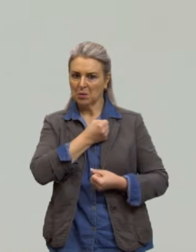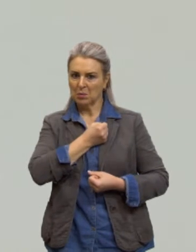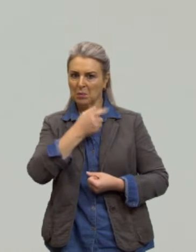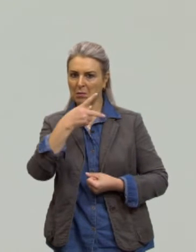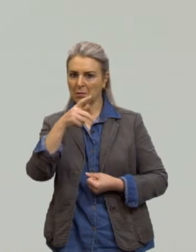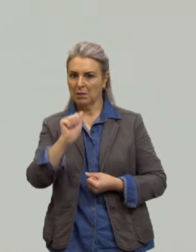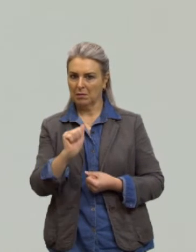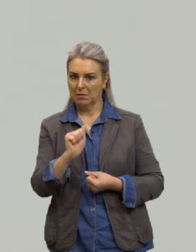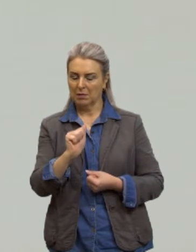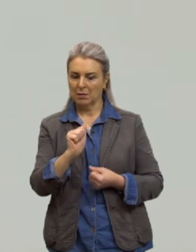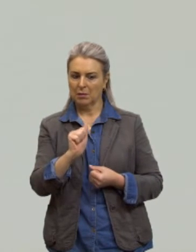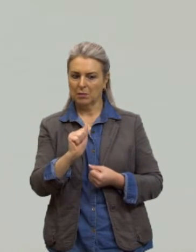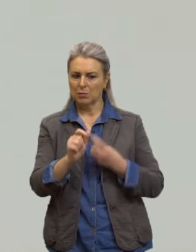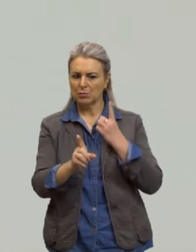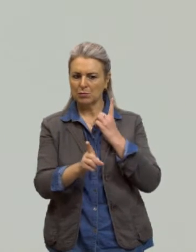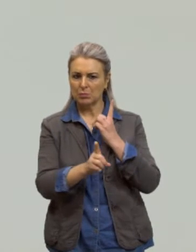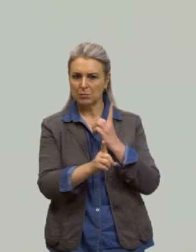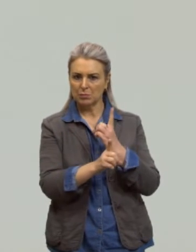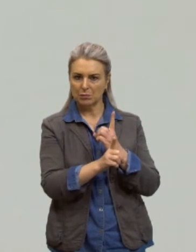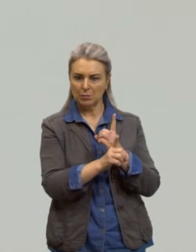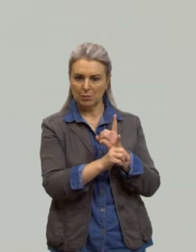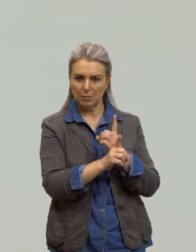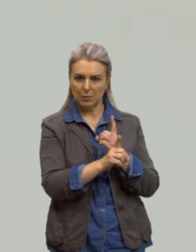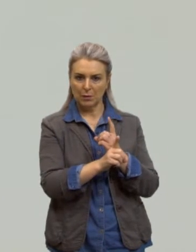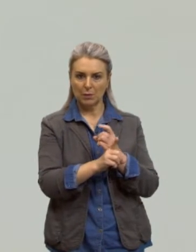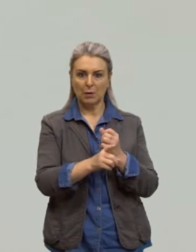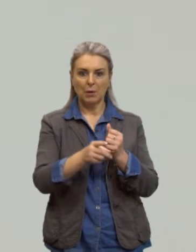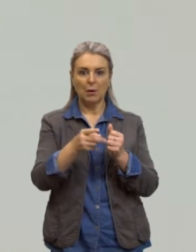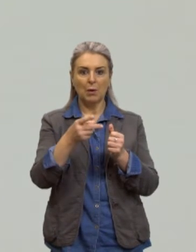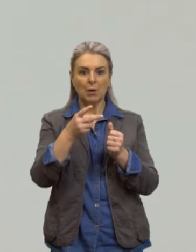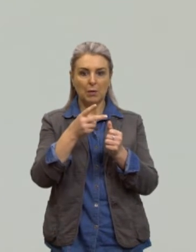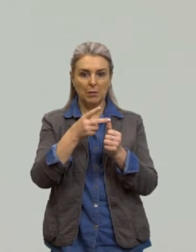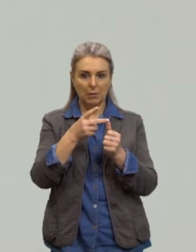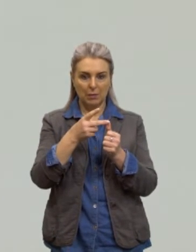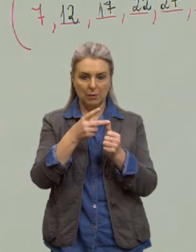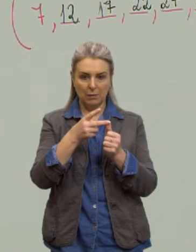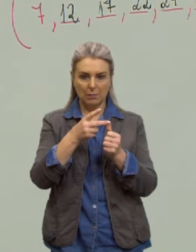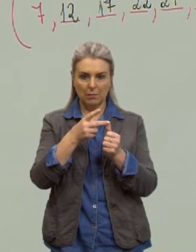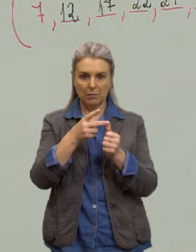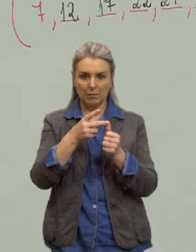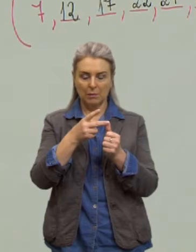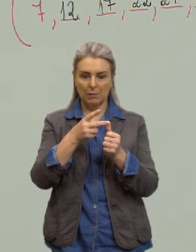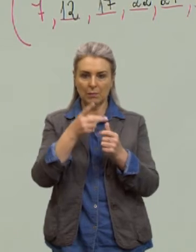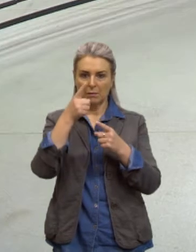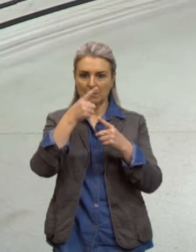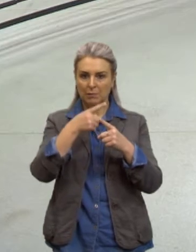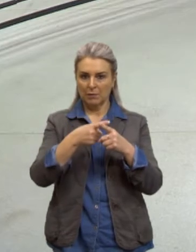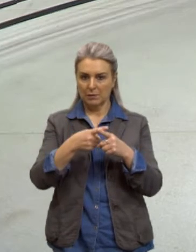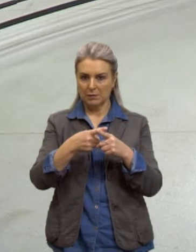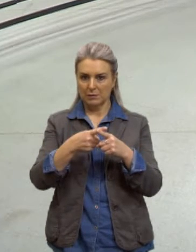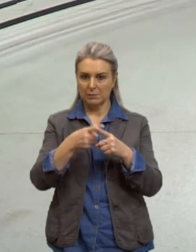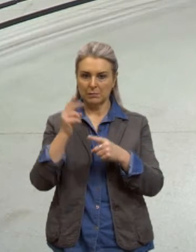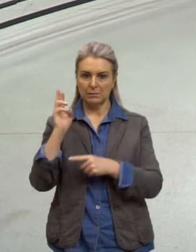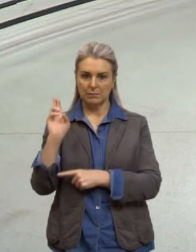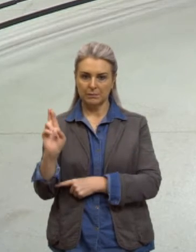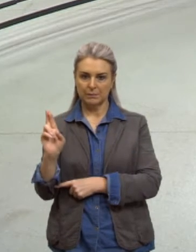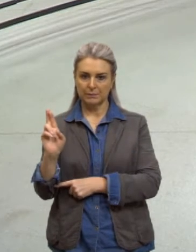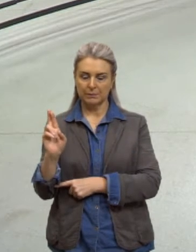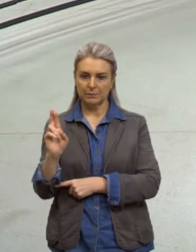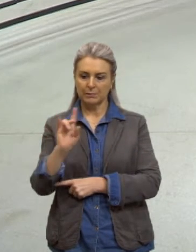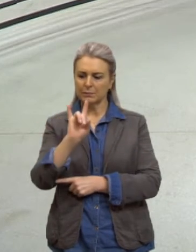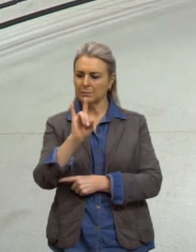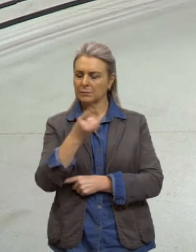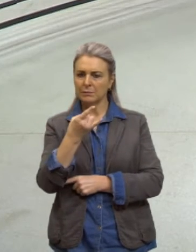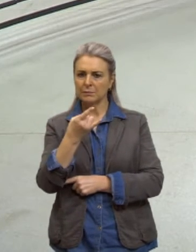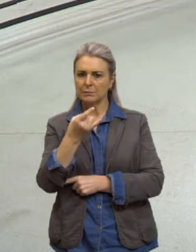primeiro mais o n menos um vezes a razão quem é o último termo da